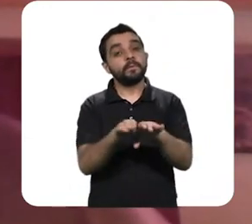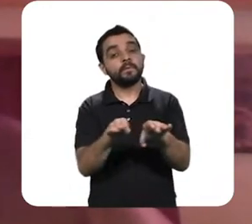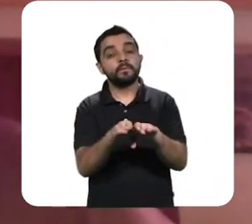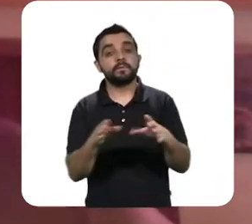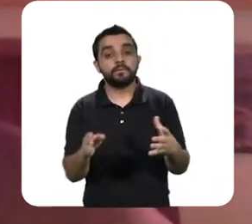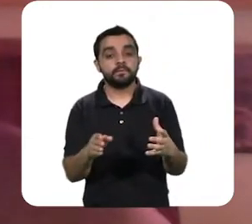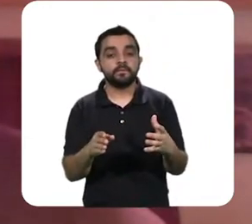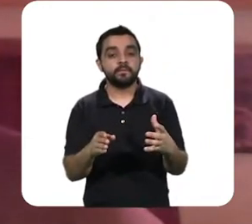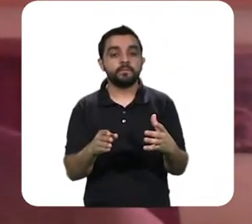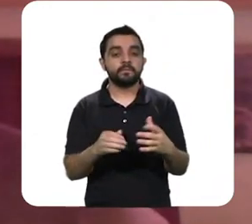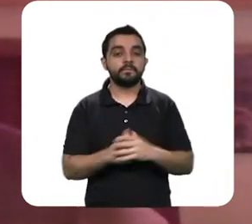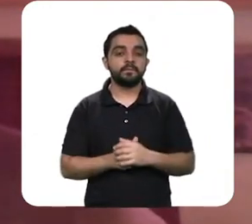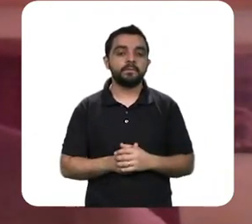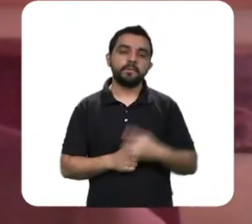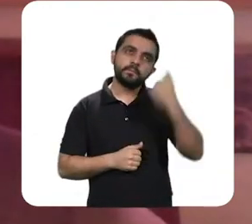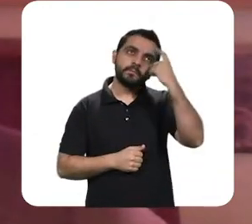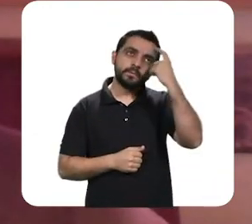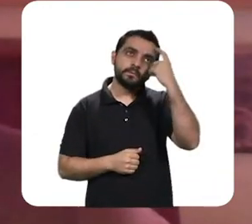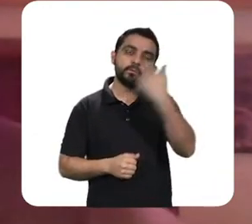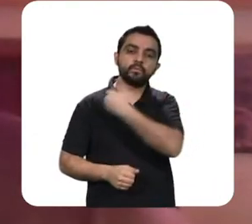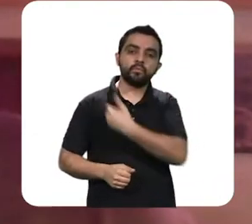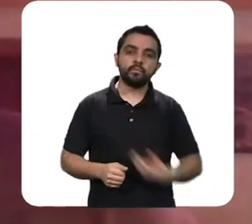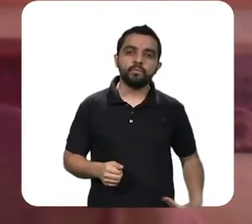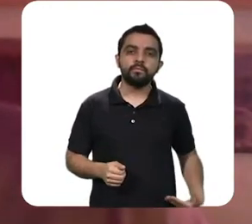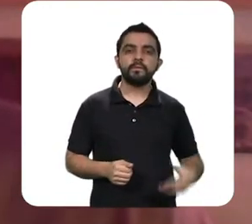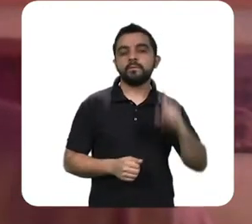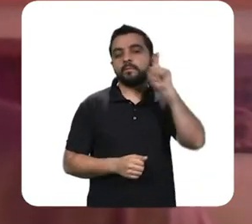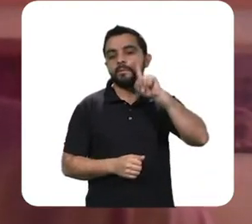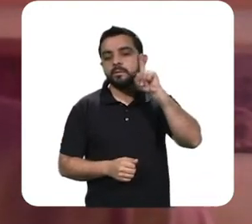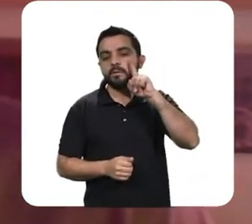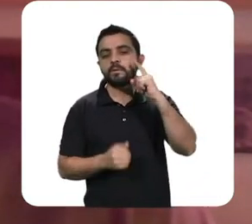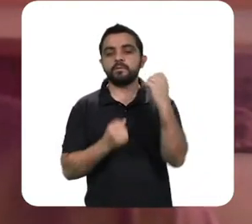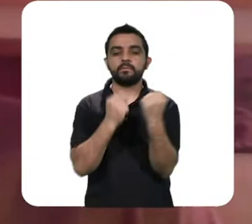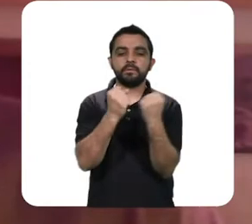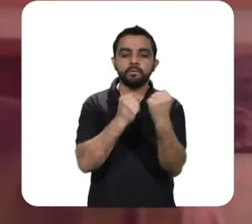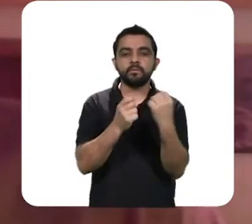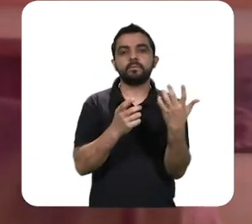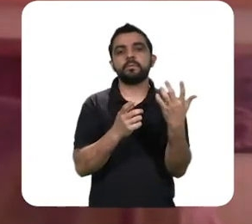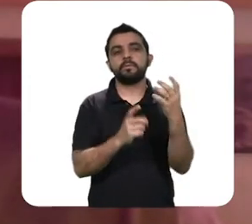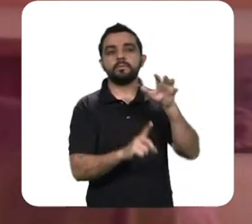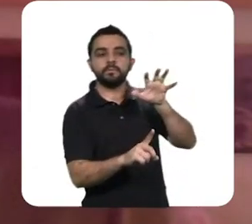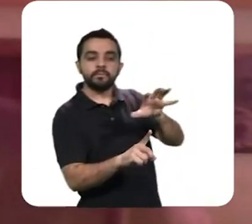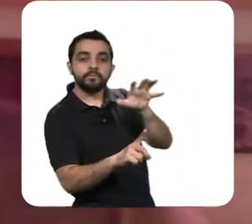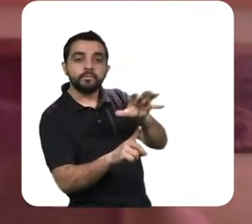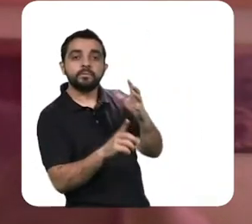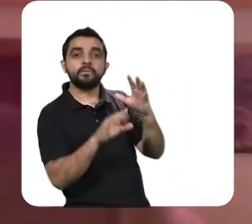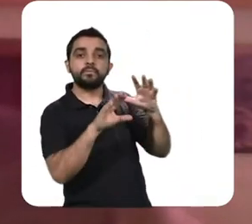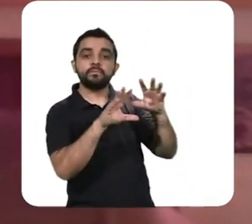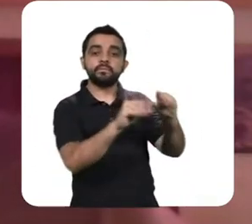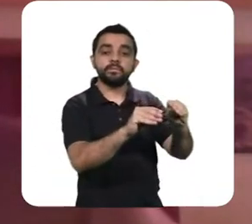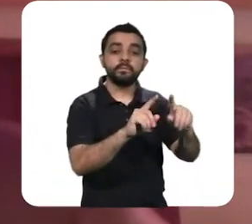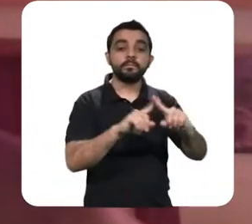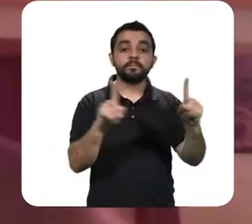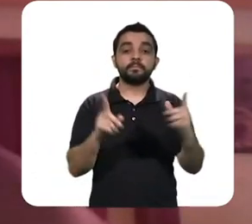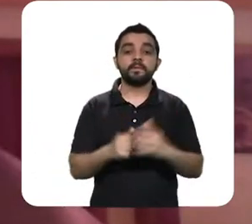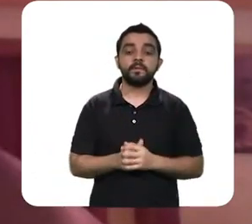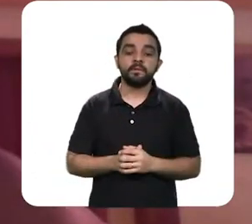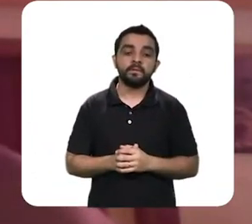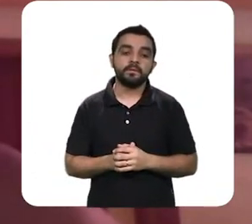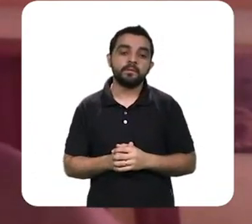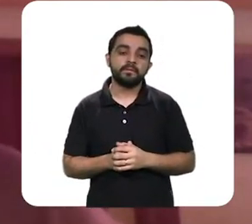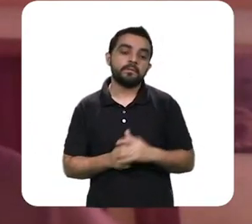E esse grau de intervenção do Estado americano na economia, embora sem precedentes, é reconhecido como